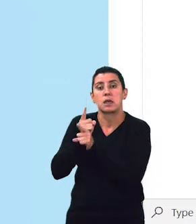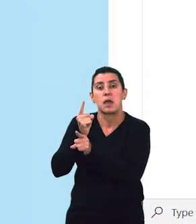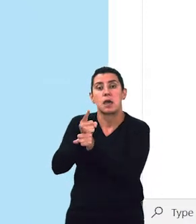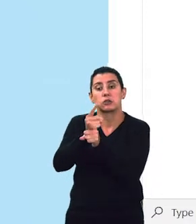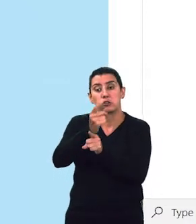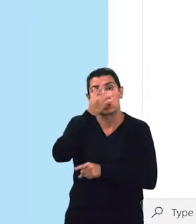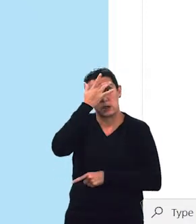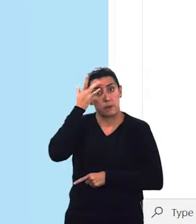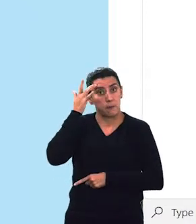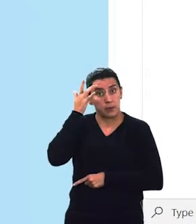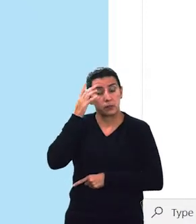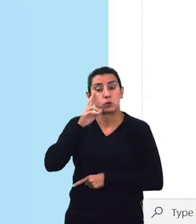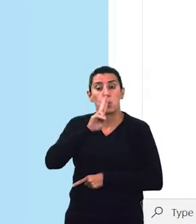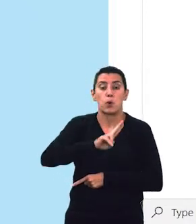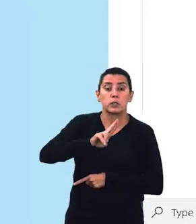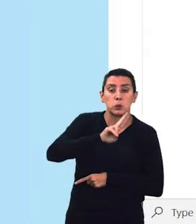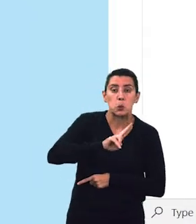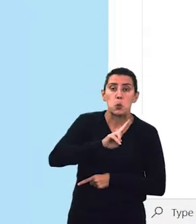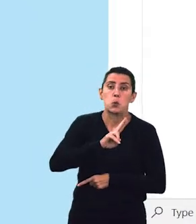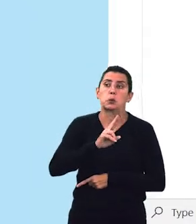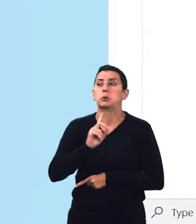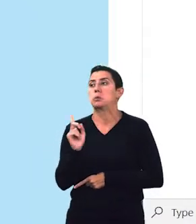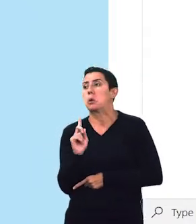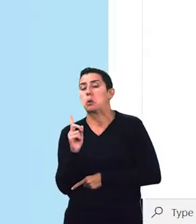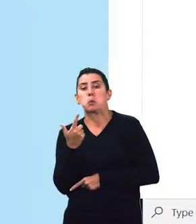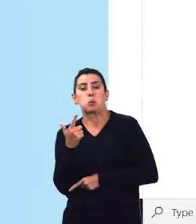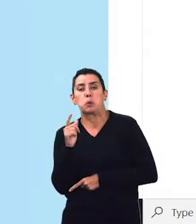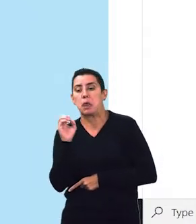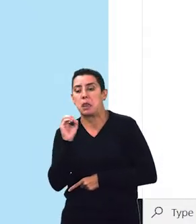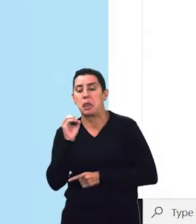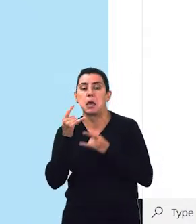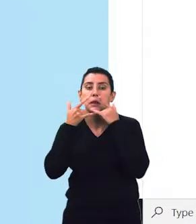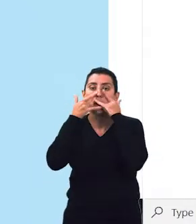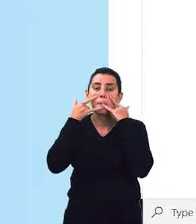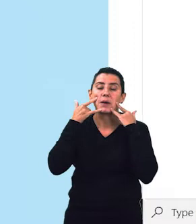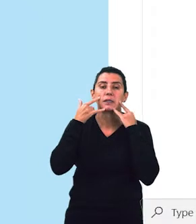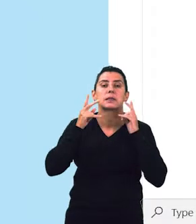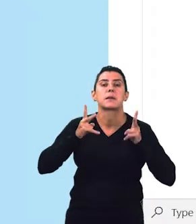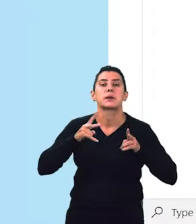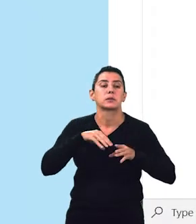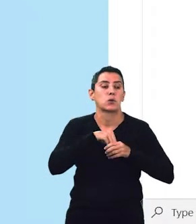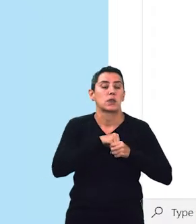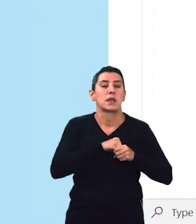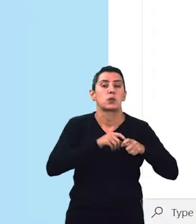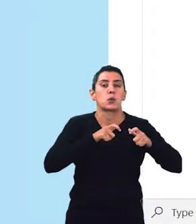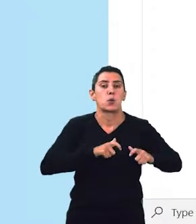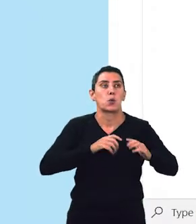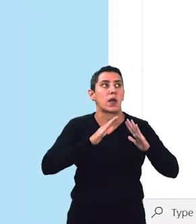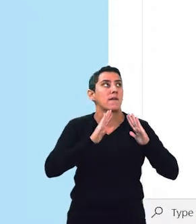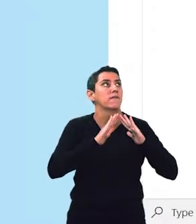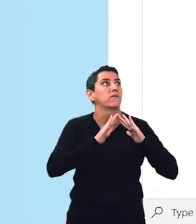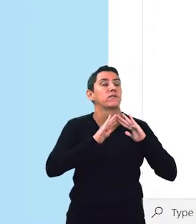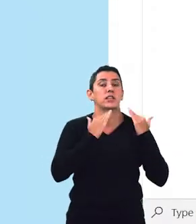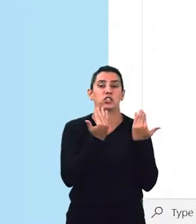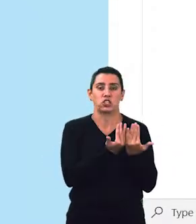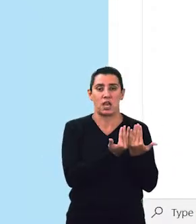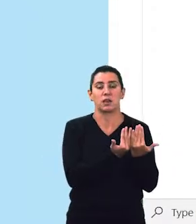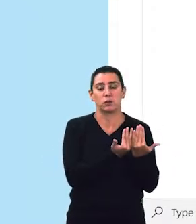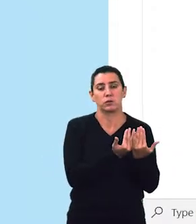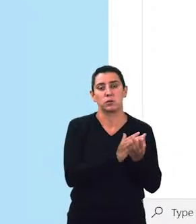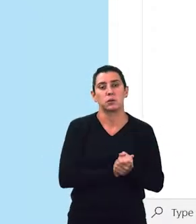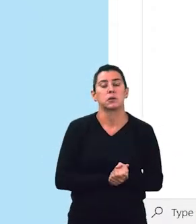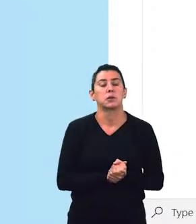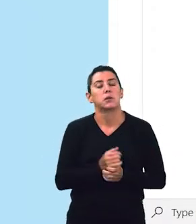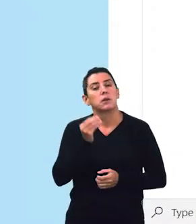estão usando ou não máscaras dentro de ambientes fechados. Se fôssemos pelo caminho tradicional, isso nos daria